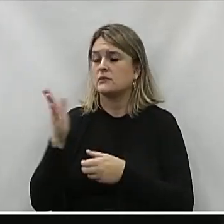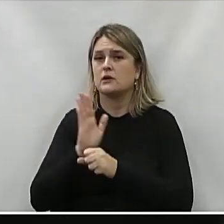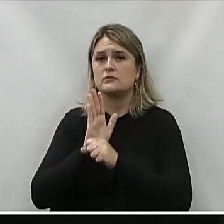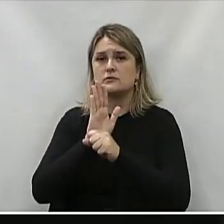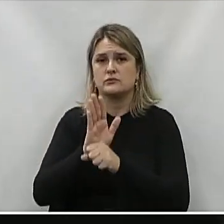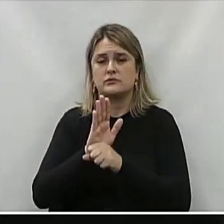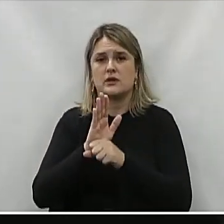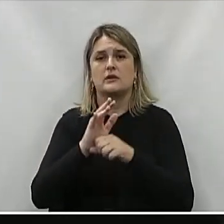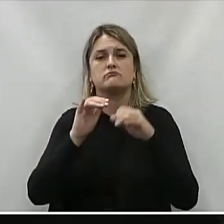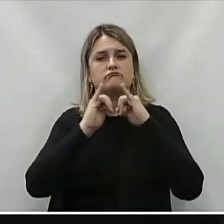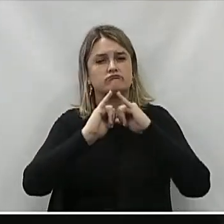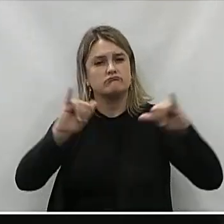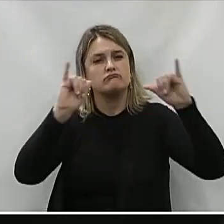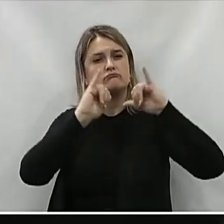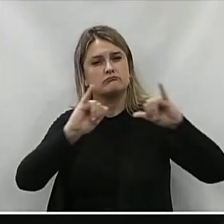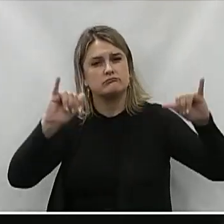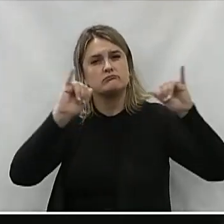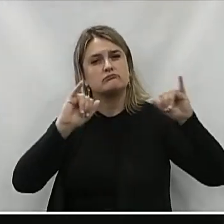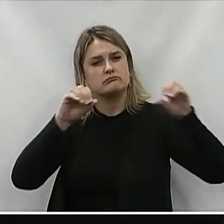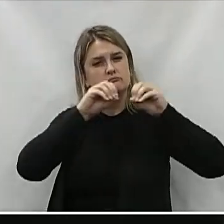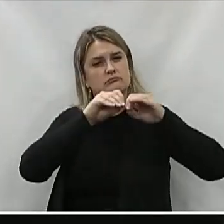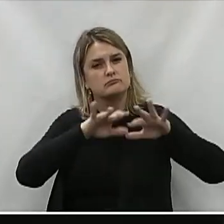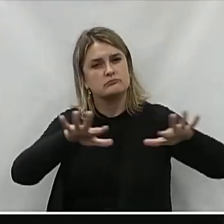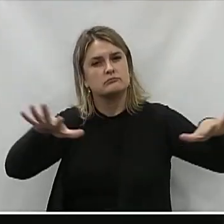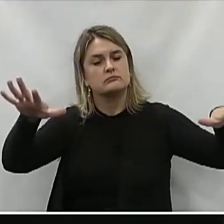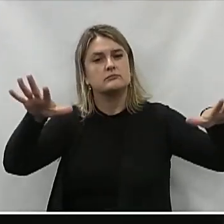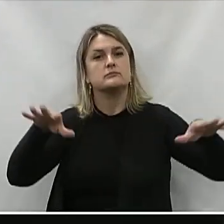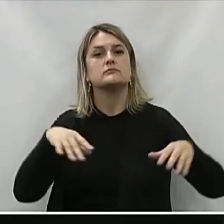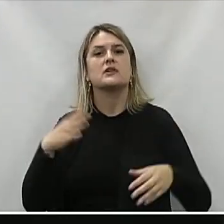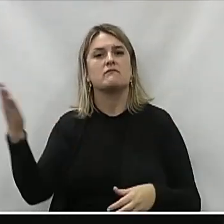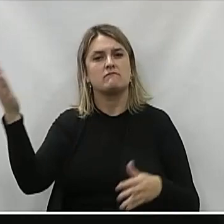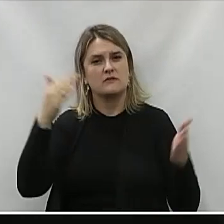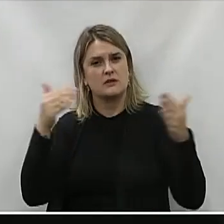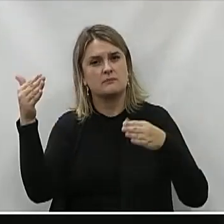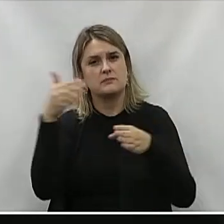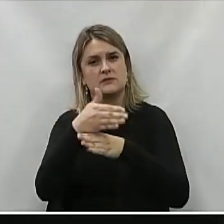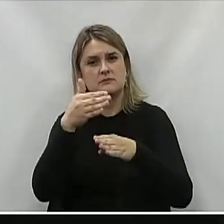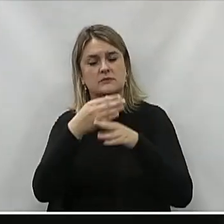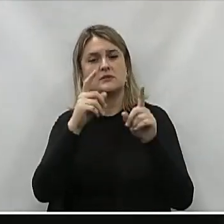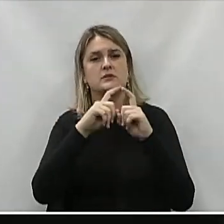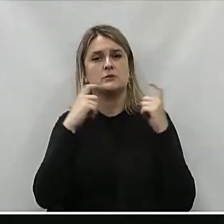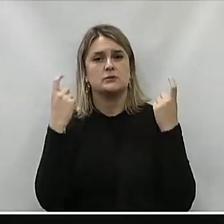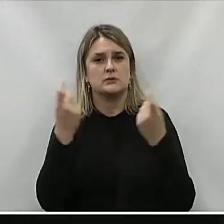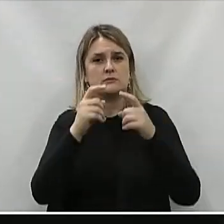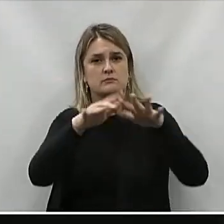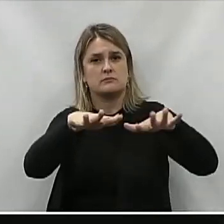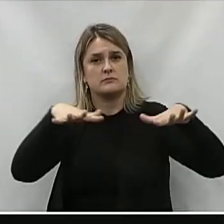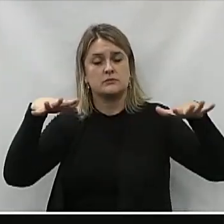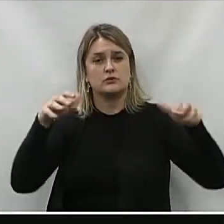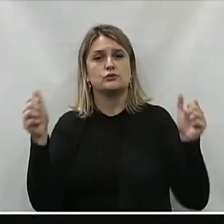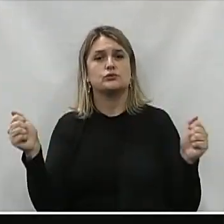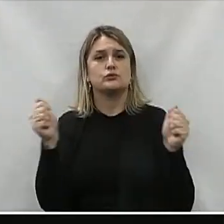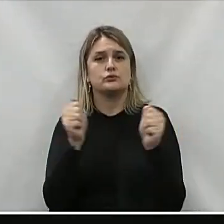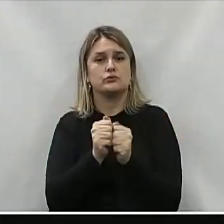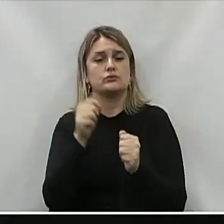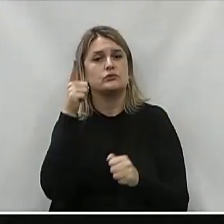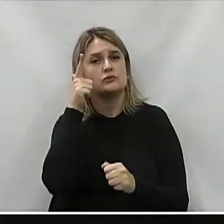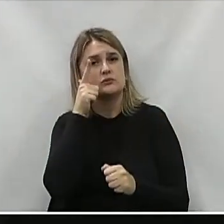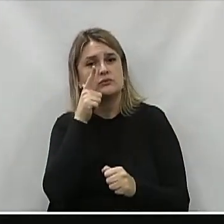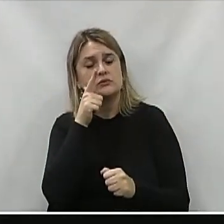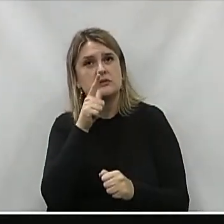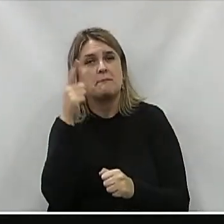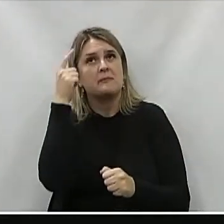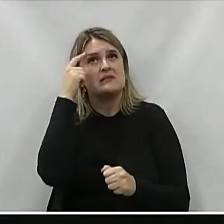Ajudem nessa audiência pública Que vai ter de segurança Para que juntos a gente consiga trazer